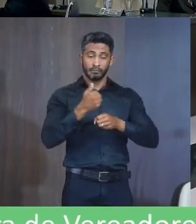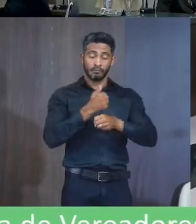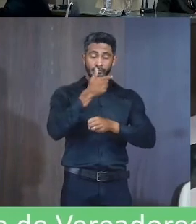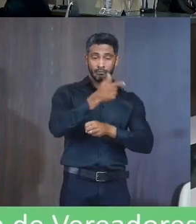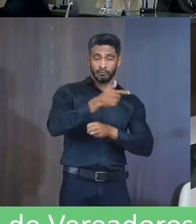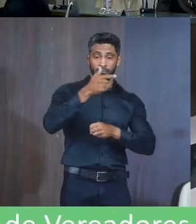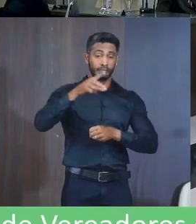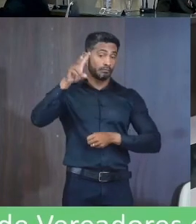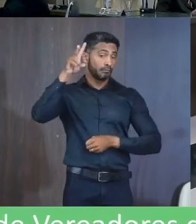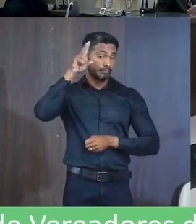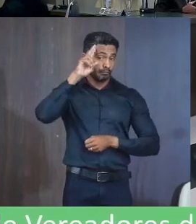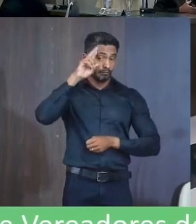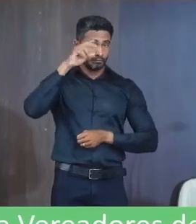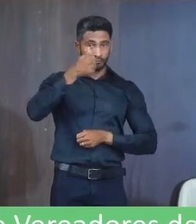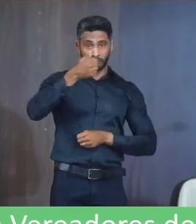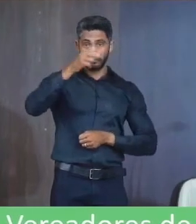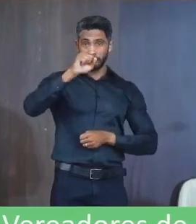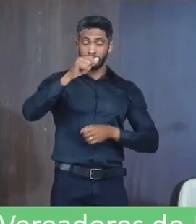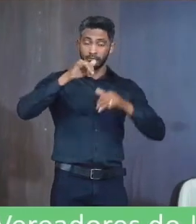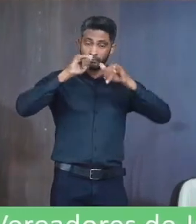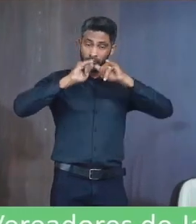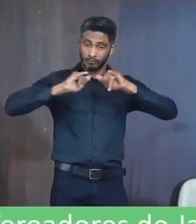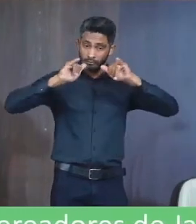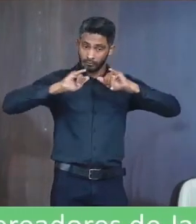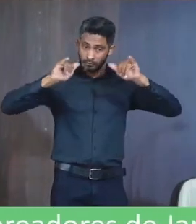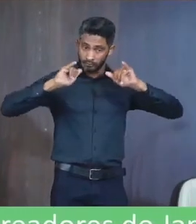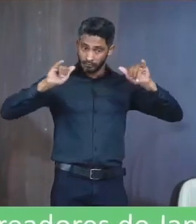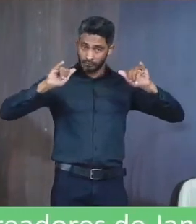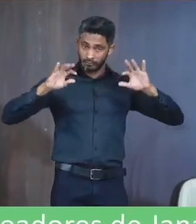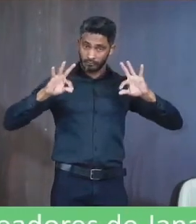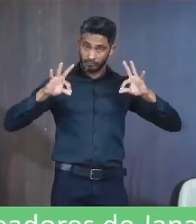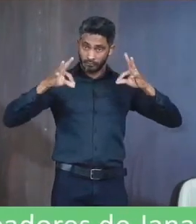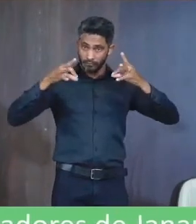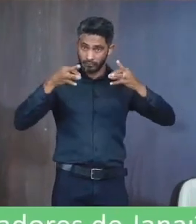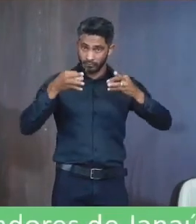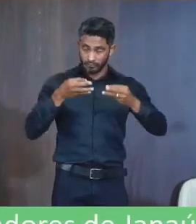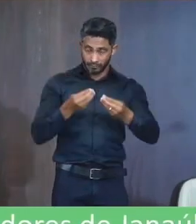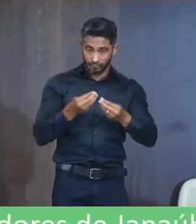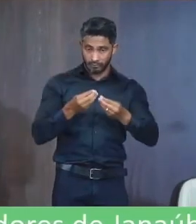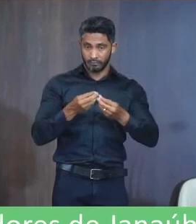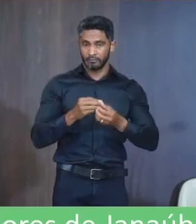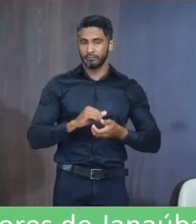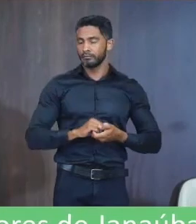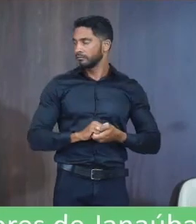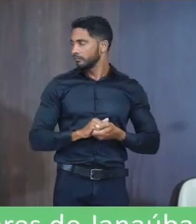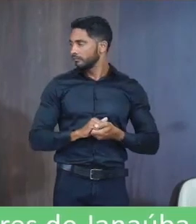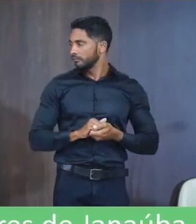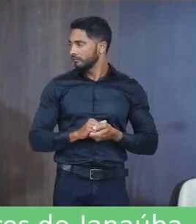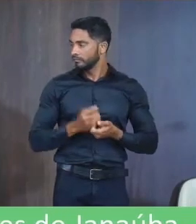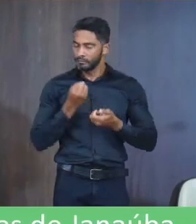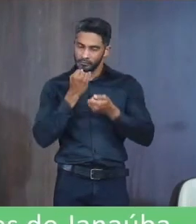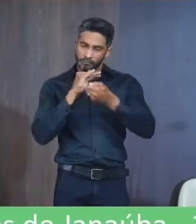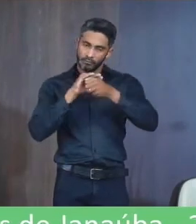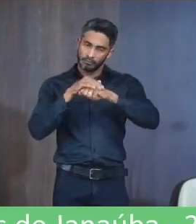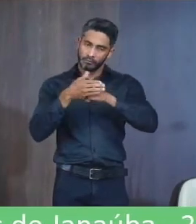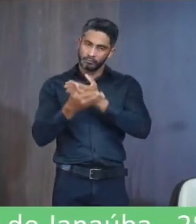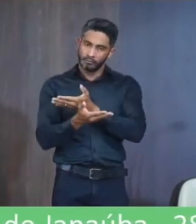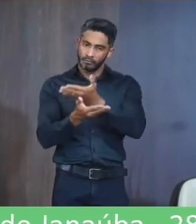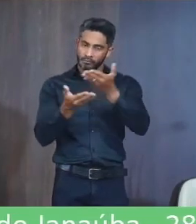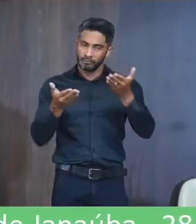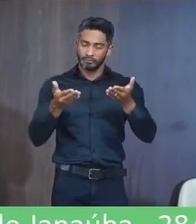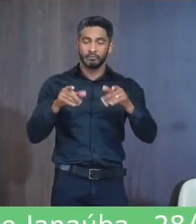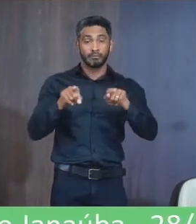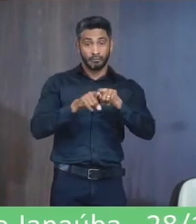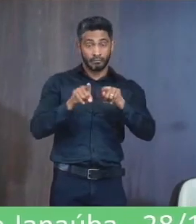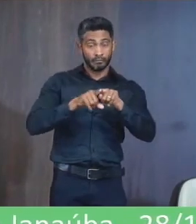segunda-feira às 18 horas com a ordem do dia que será anunciada posteriormente e a solenidade